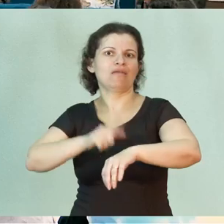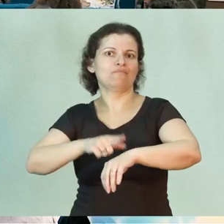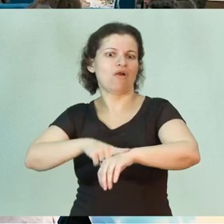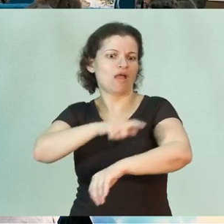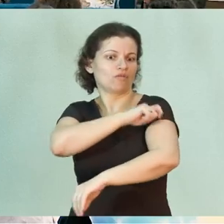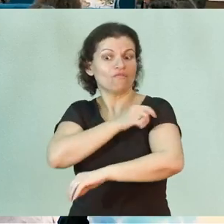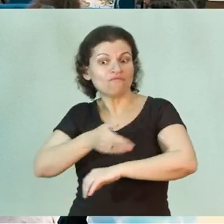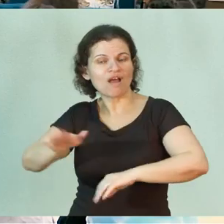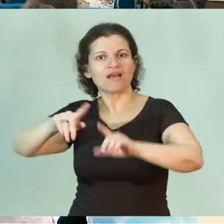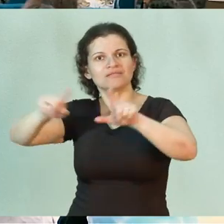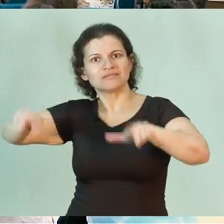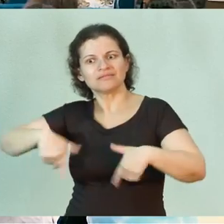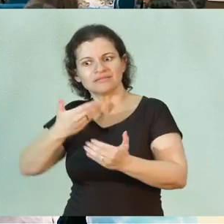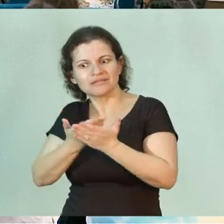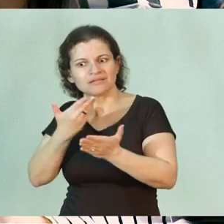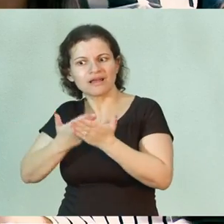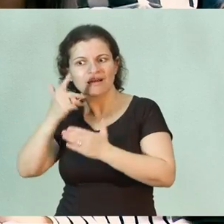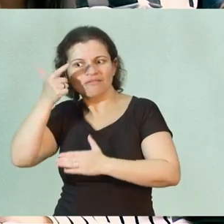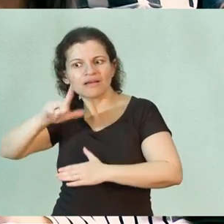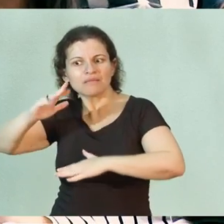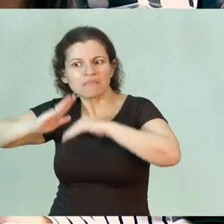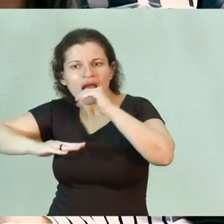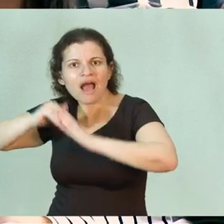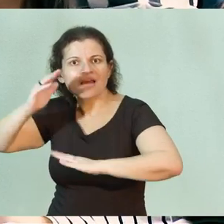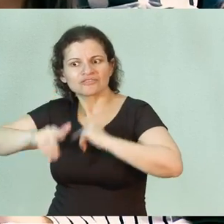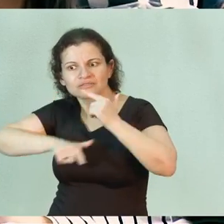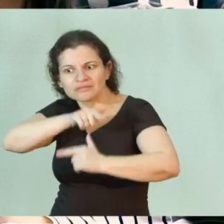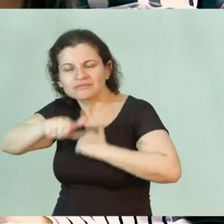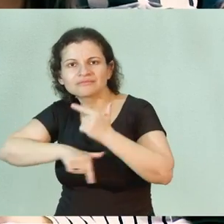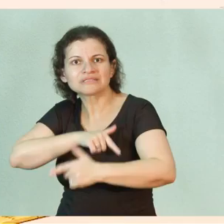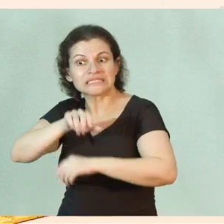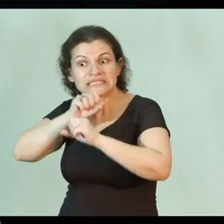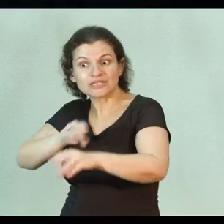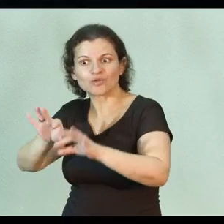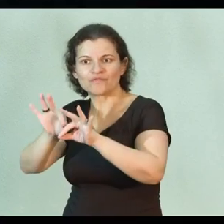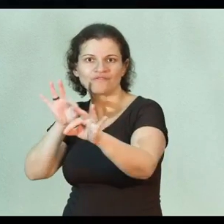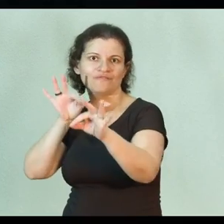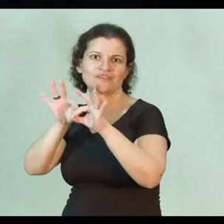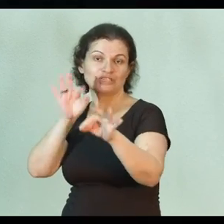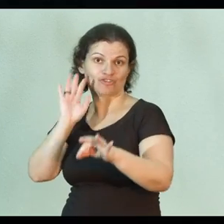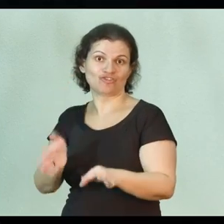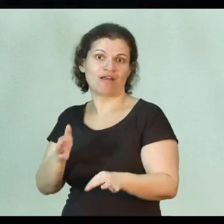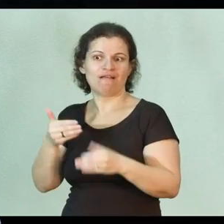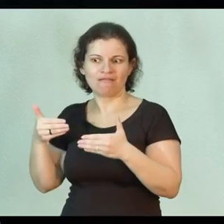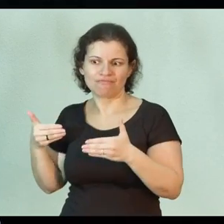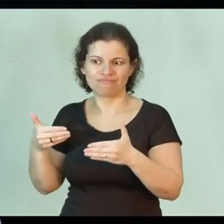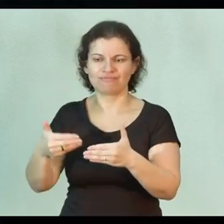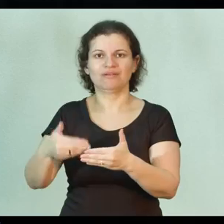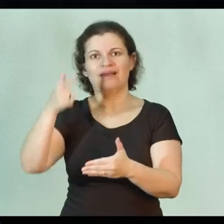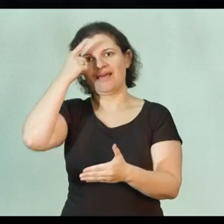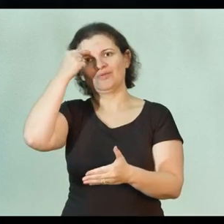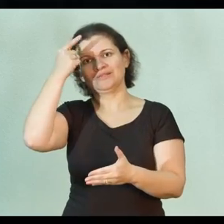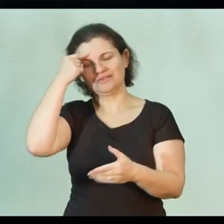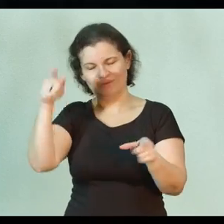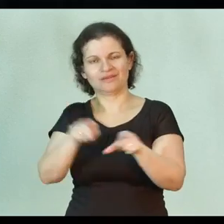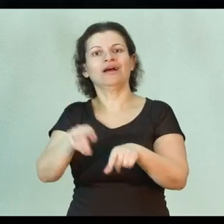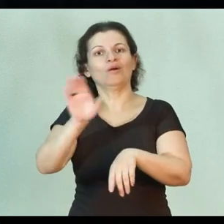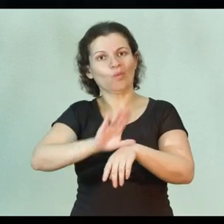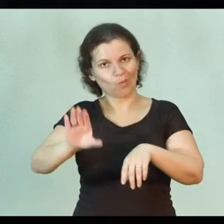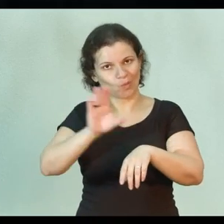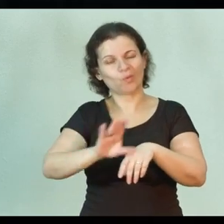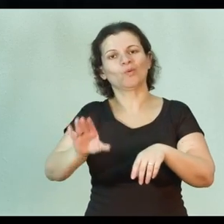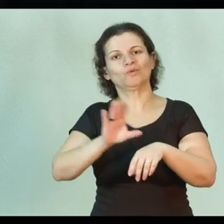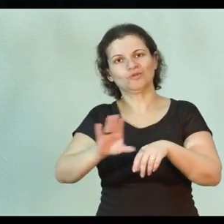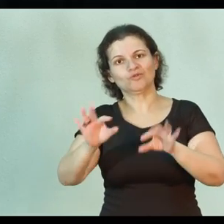tenha tempo para ir para a sala de aula, ir para a prática, já trabalhar com o ensino de física ao longo de toda a graduação.